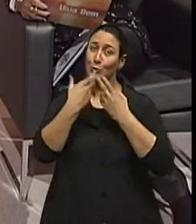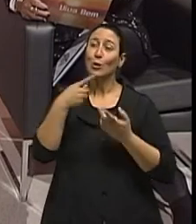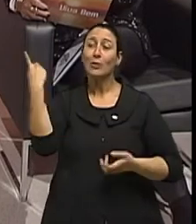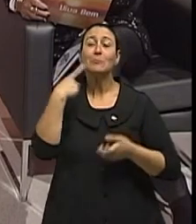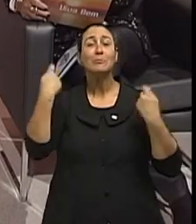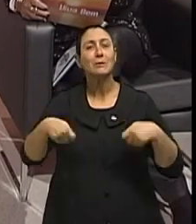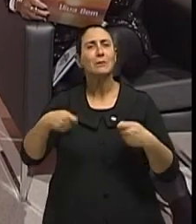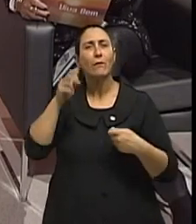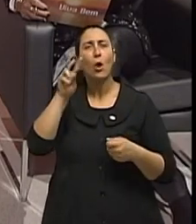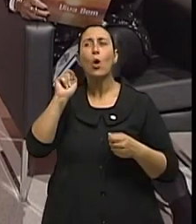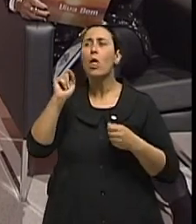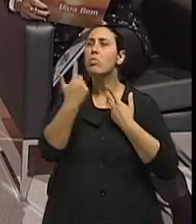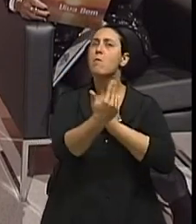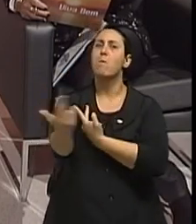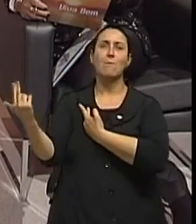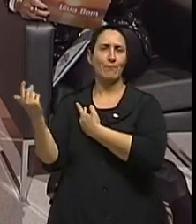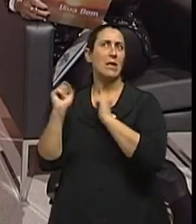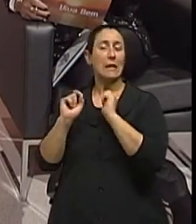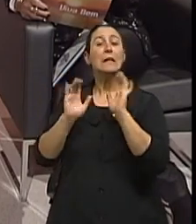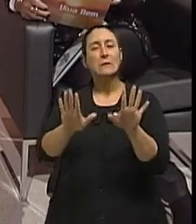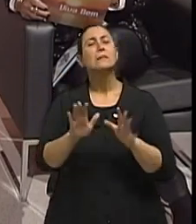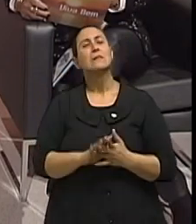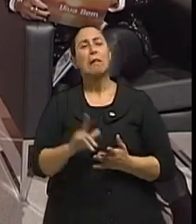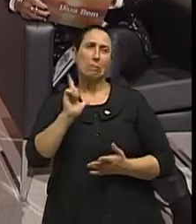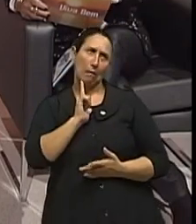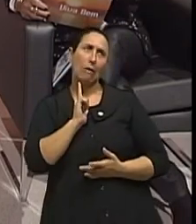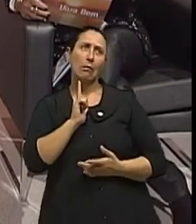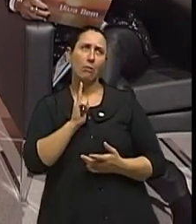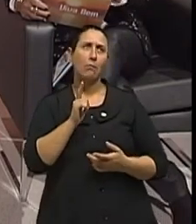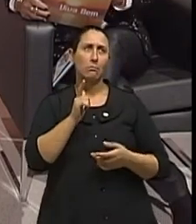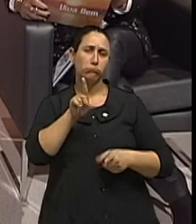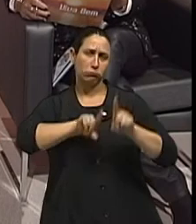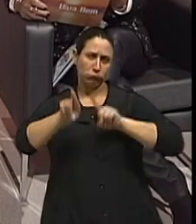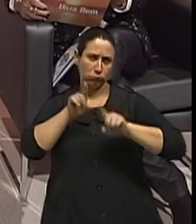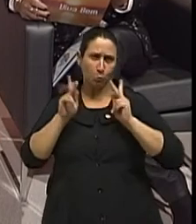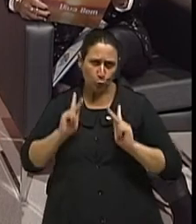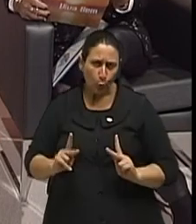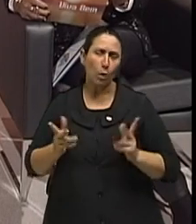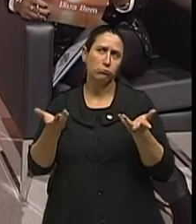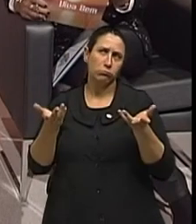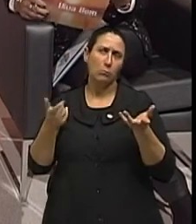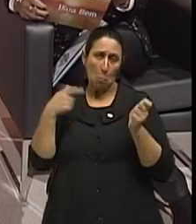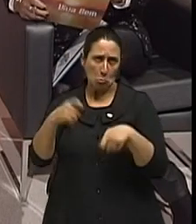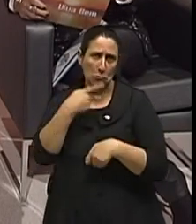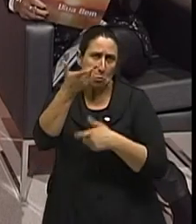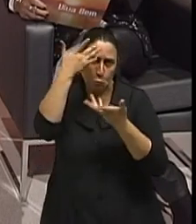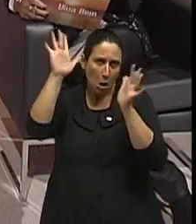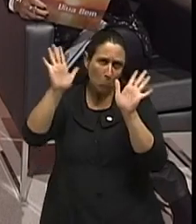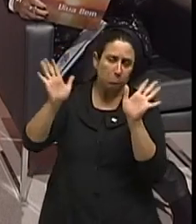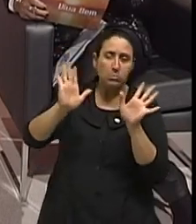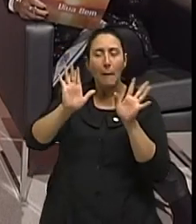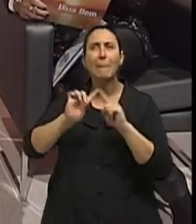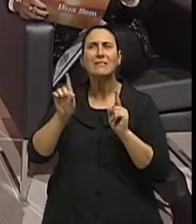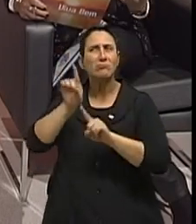A gente só é semelhante. Tem pessoas que são mais intensas, se é que eu posso dizer assim, né? Que